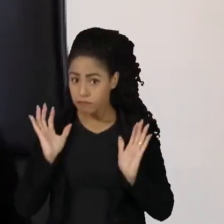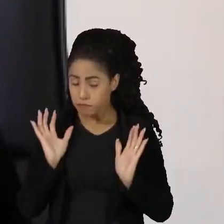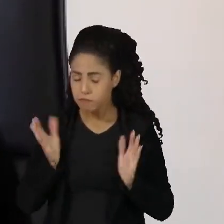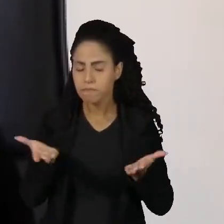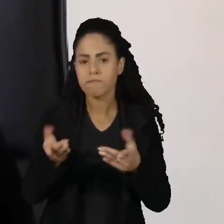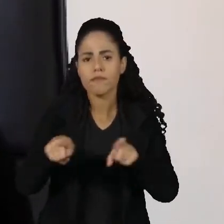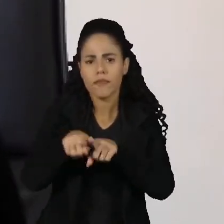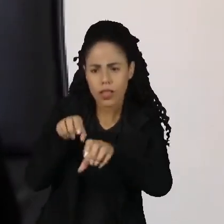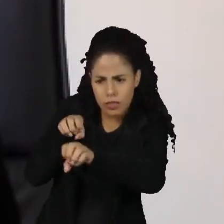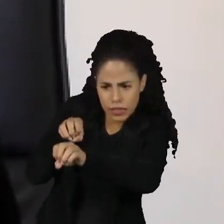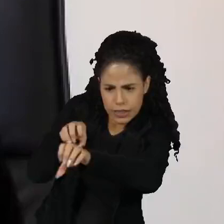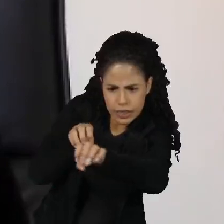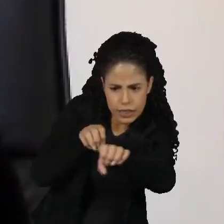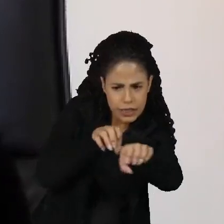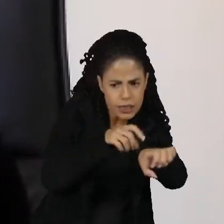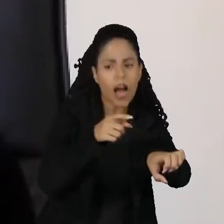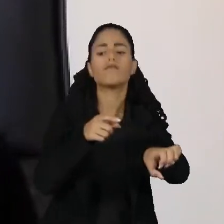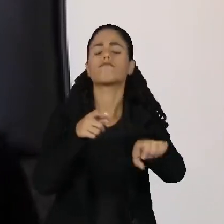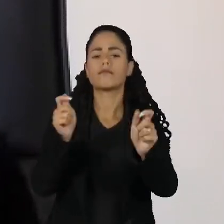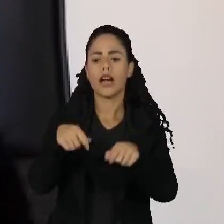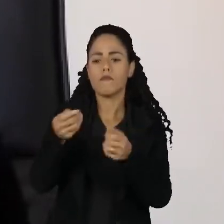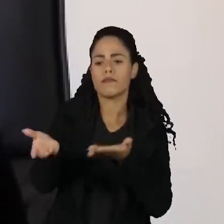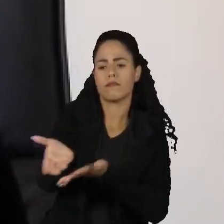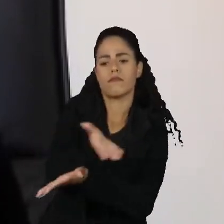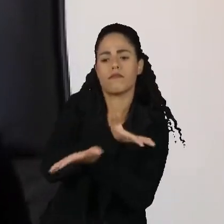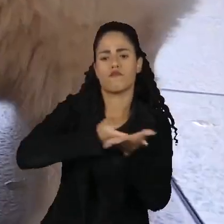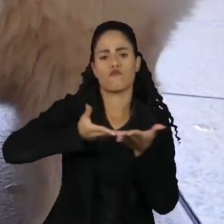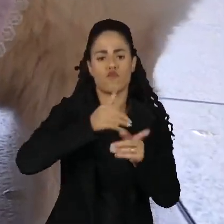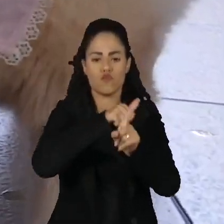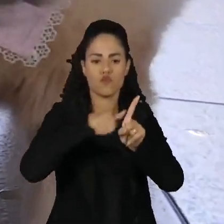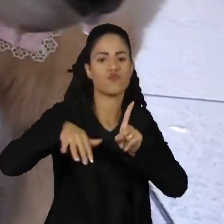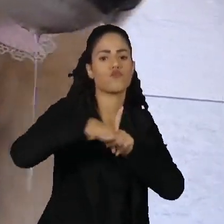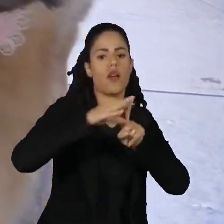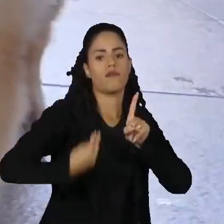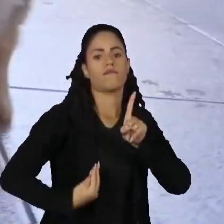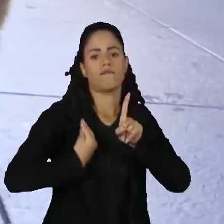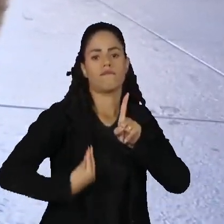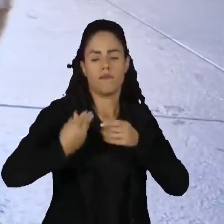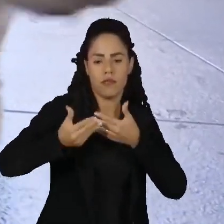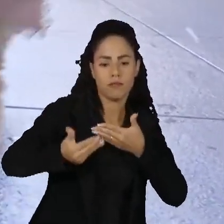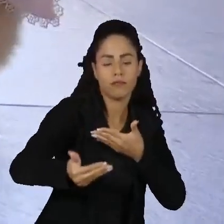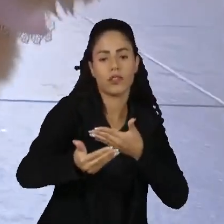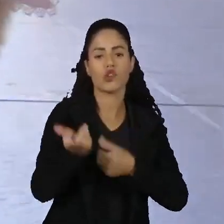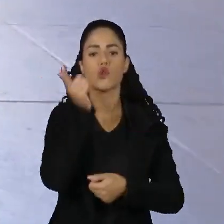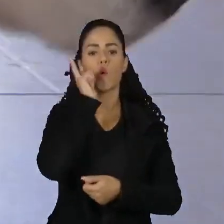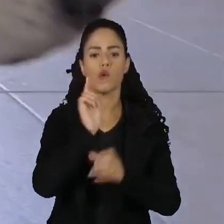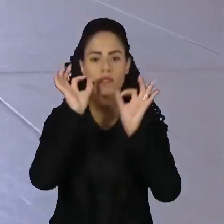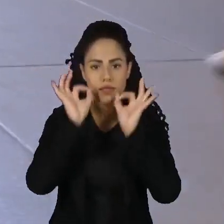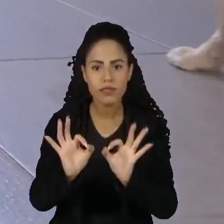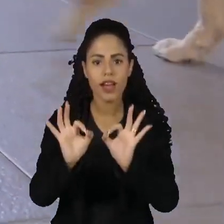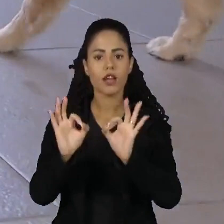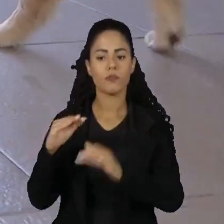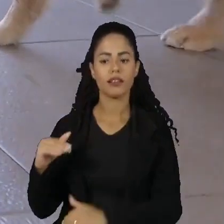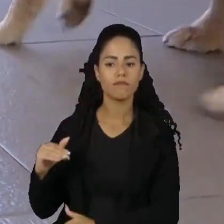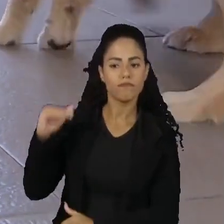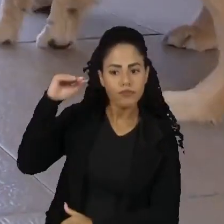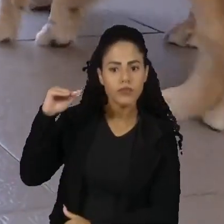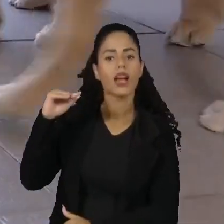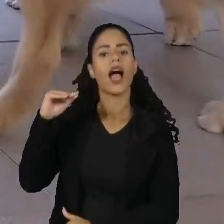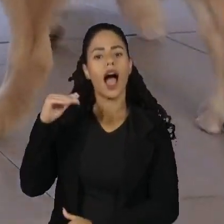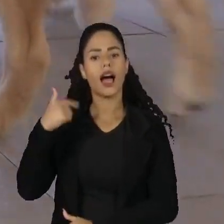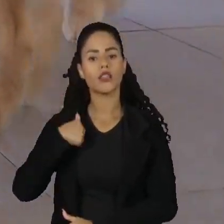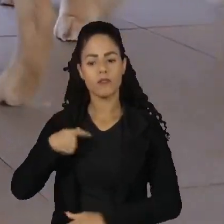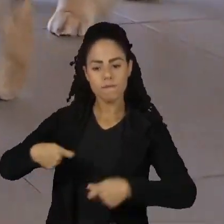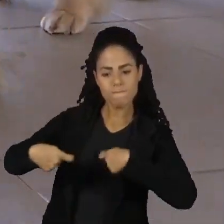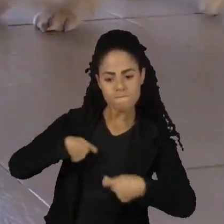ensinar o cachorro a conviver em sociedade é muito importante para a gente garantir que ele seja um adulto mais equilibrado.